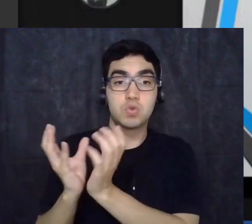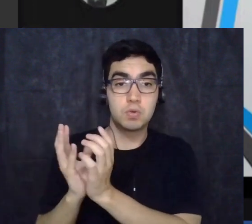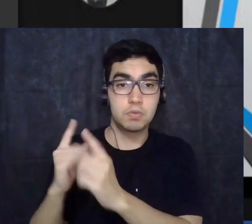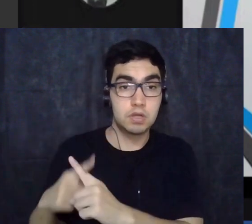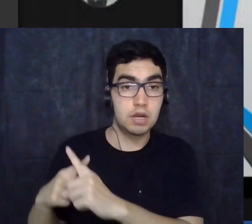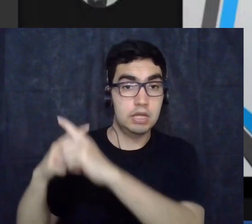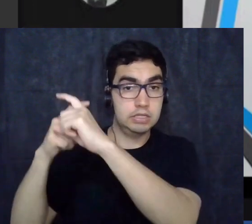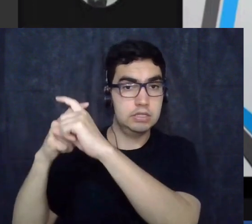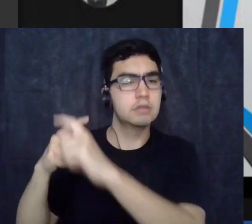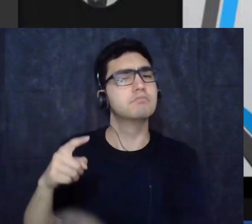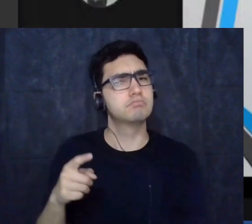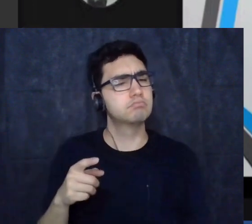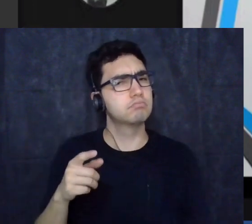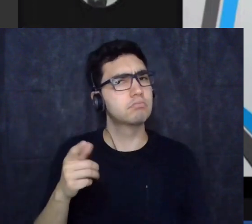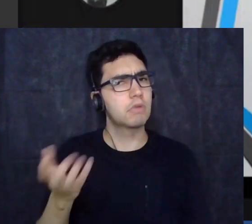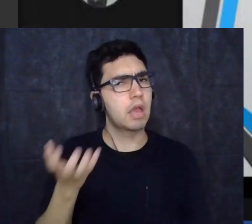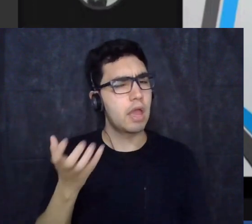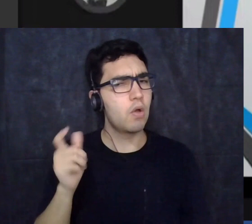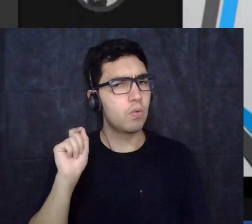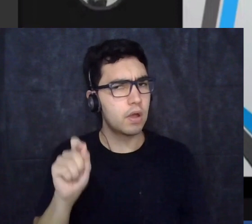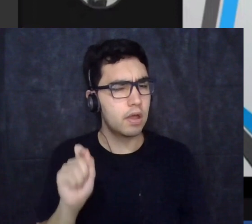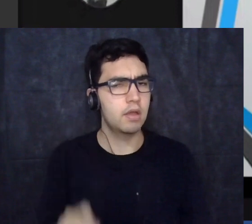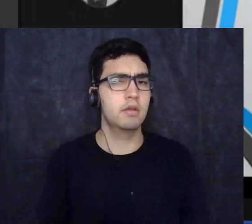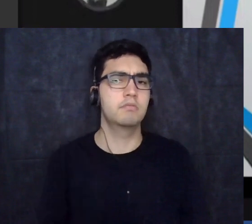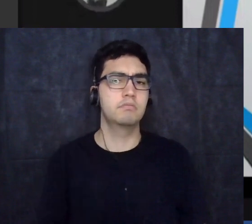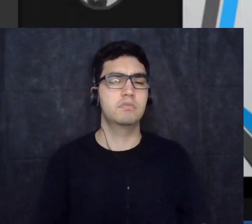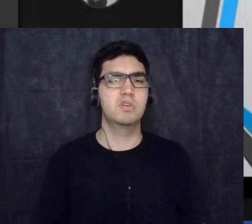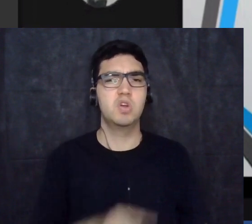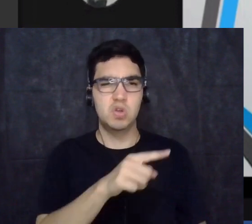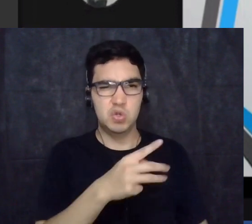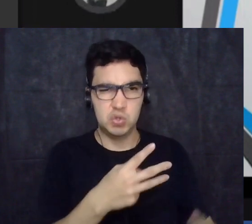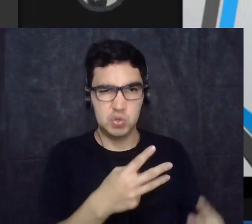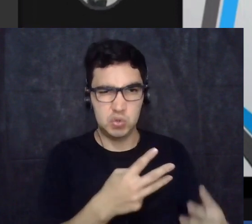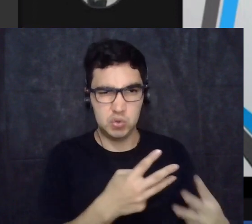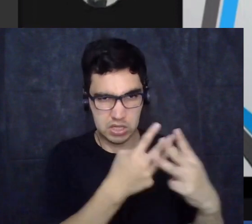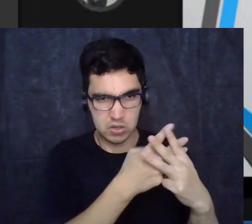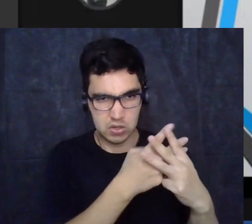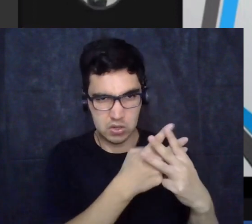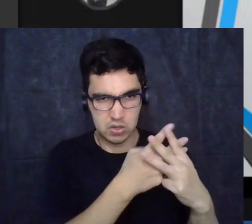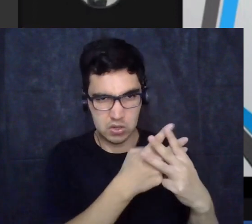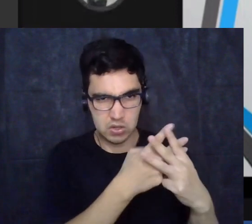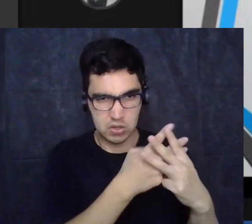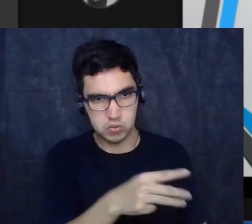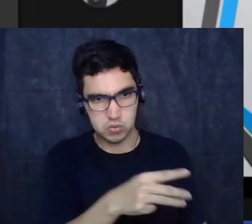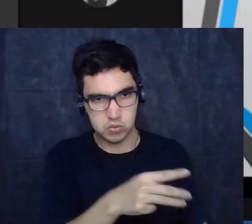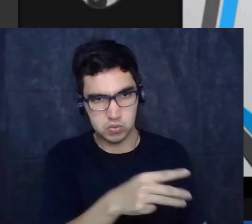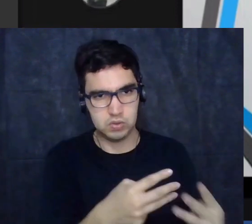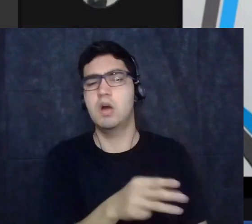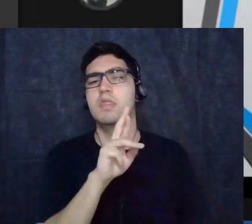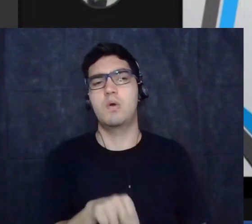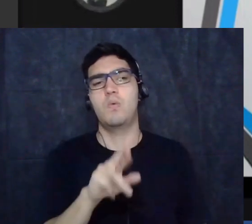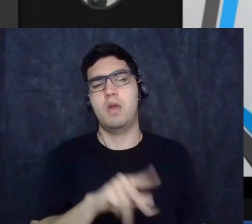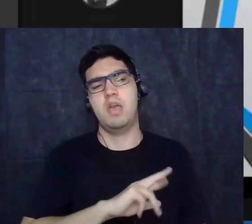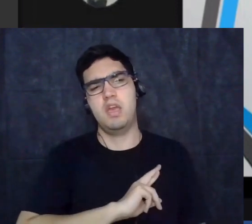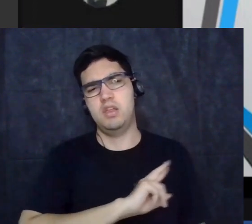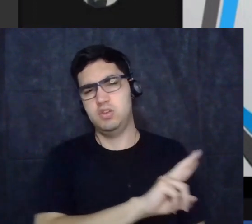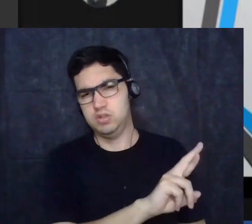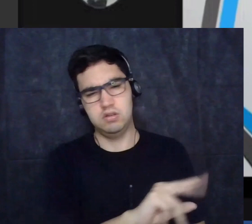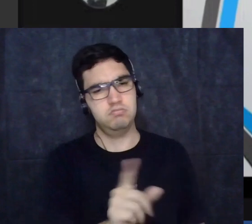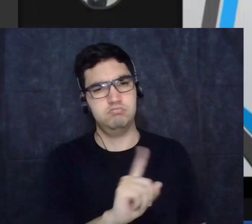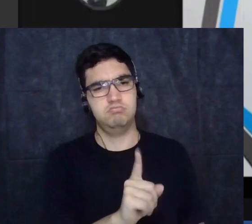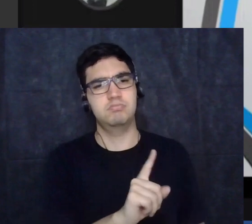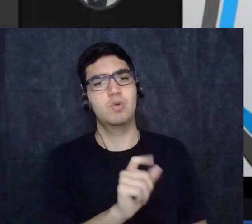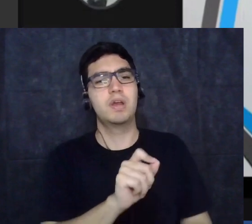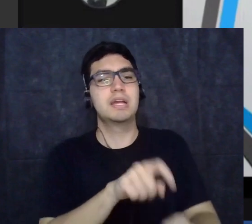judeu ele era classificado não pela sua religião mas pelo sangue